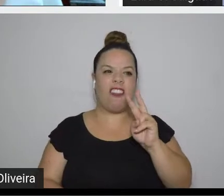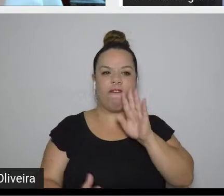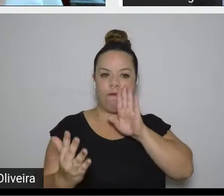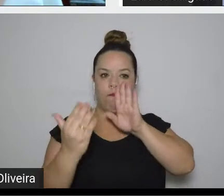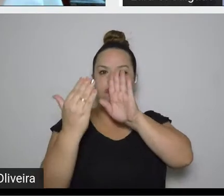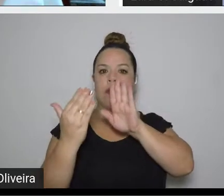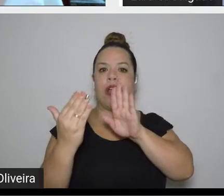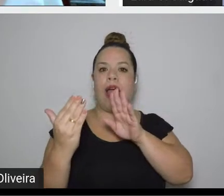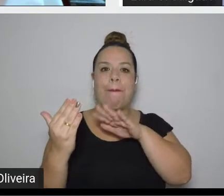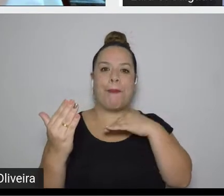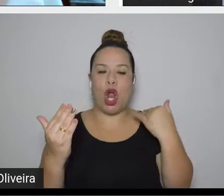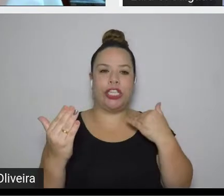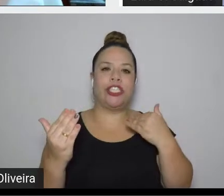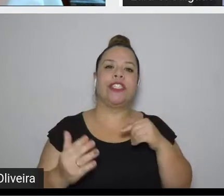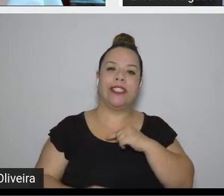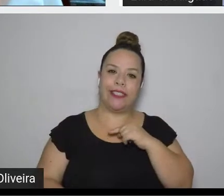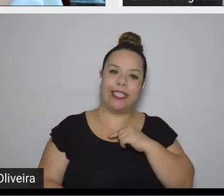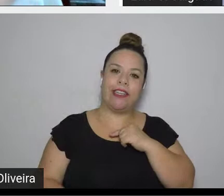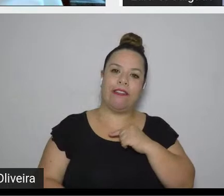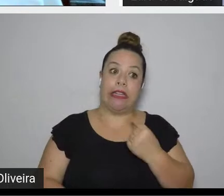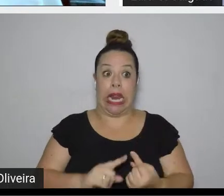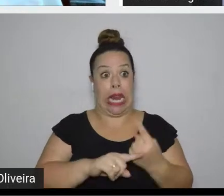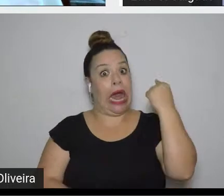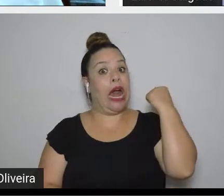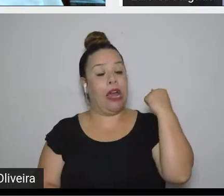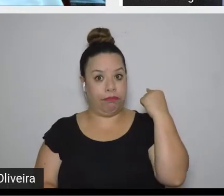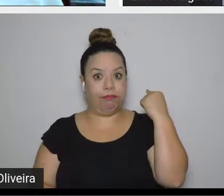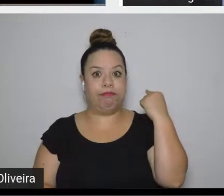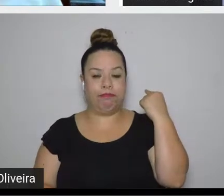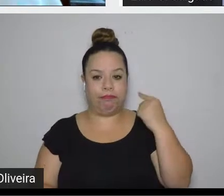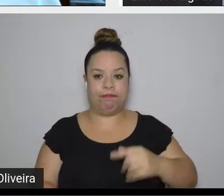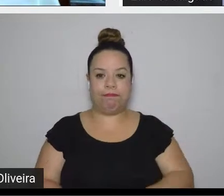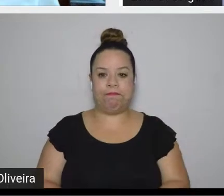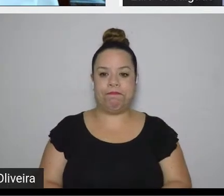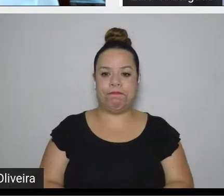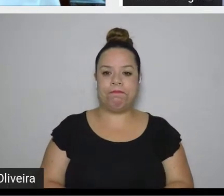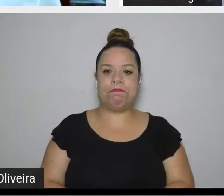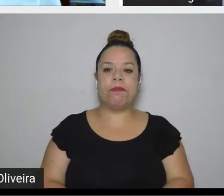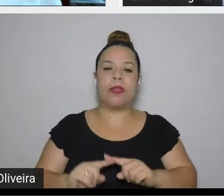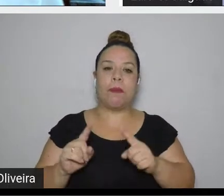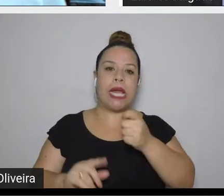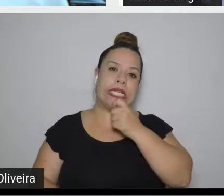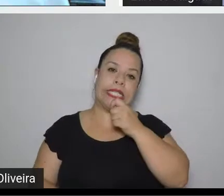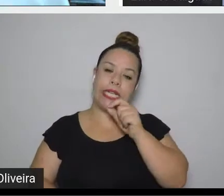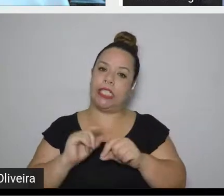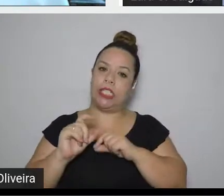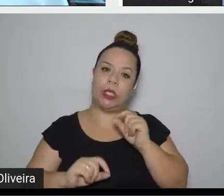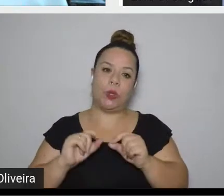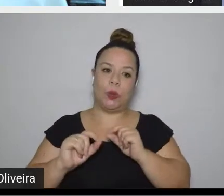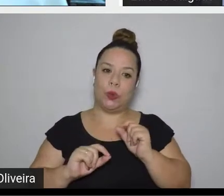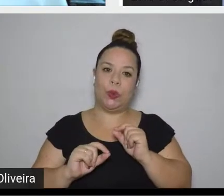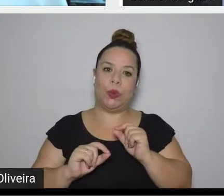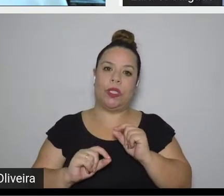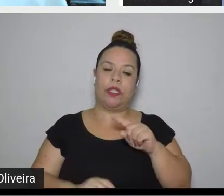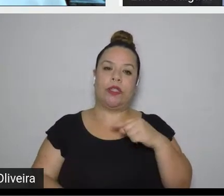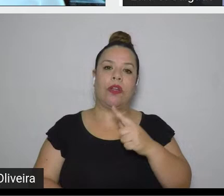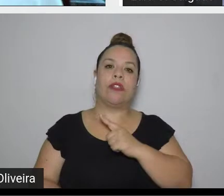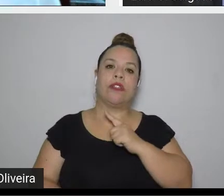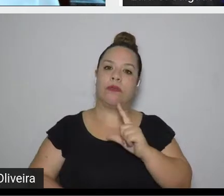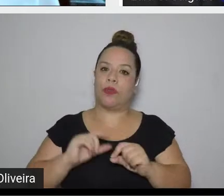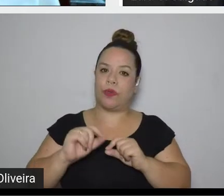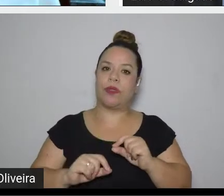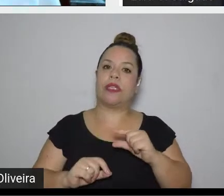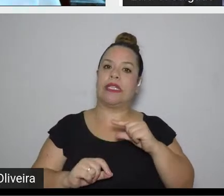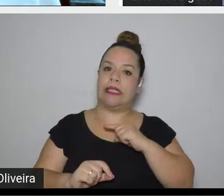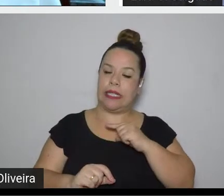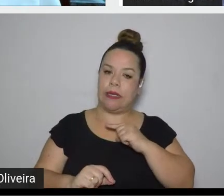não é? Naquela época. Mas, ainda assim, nós temos na intermitência